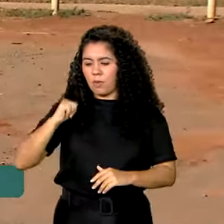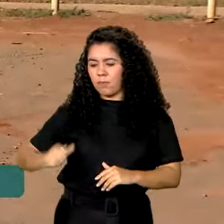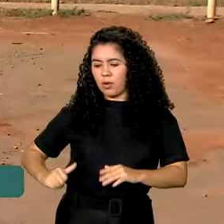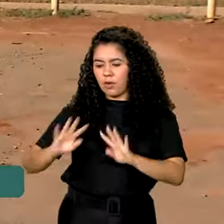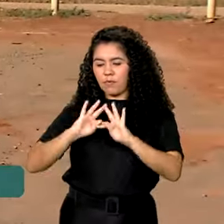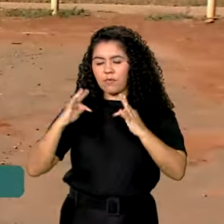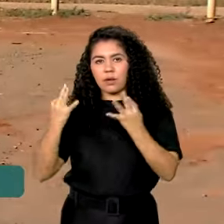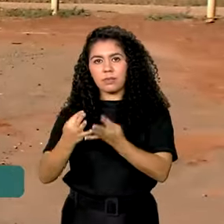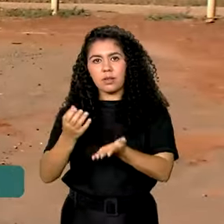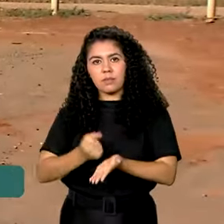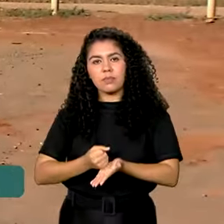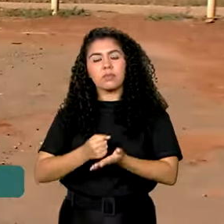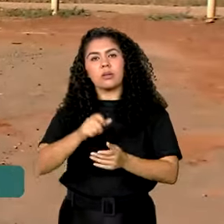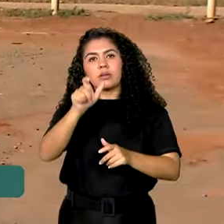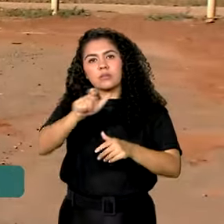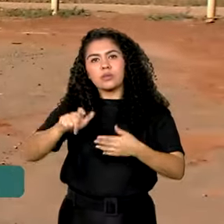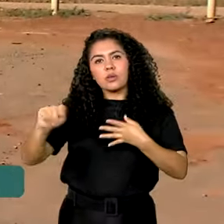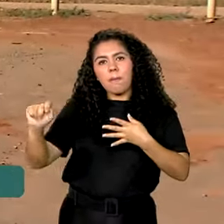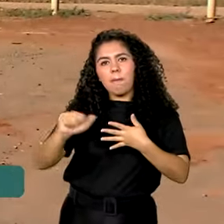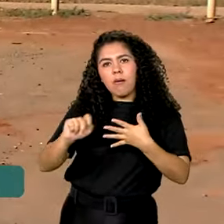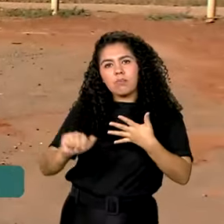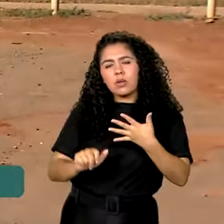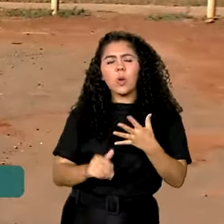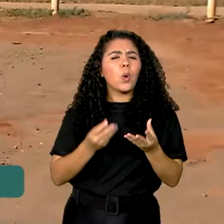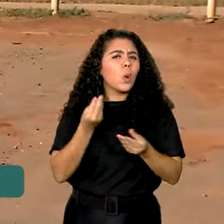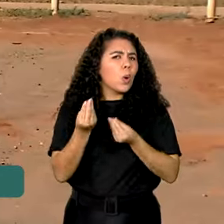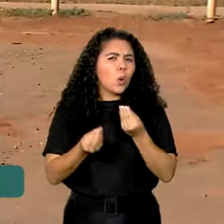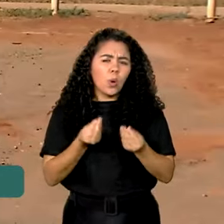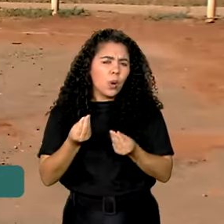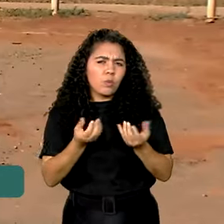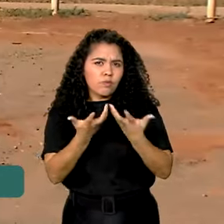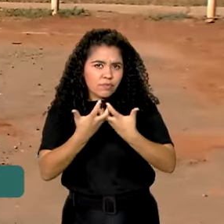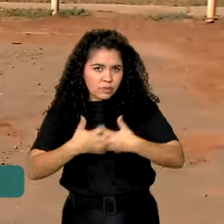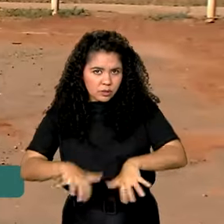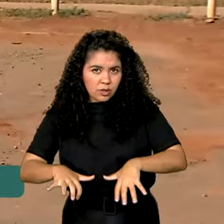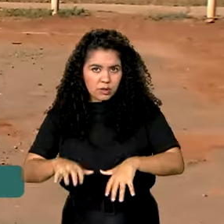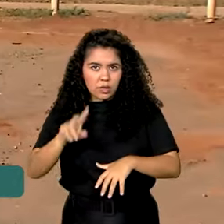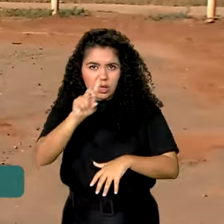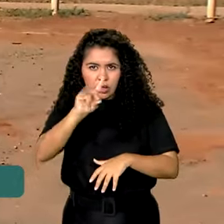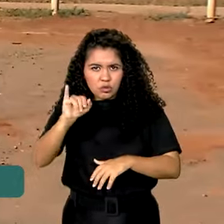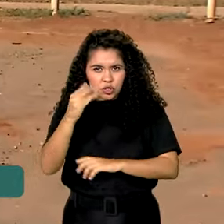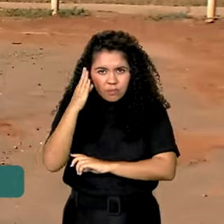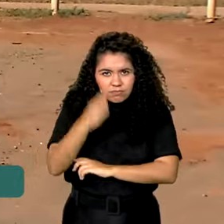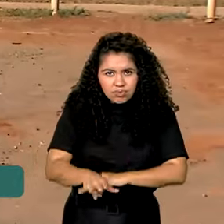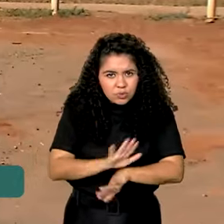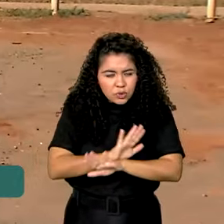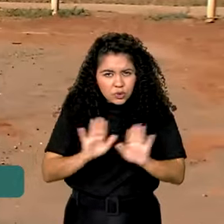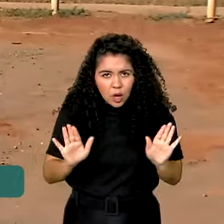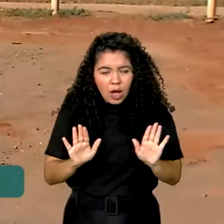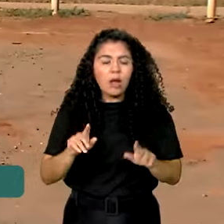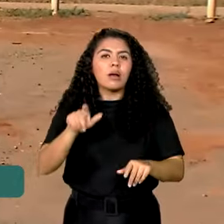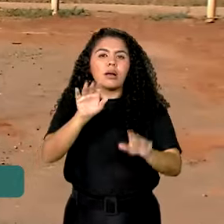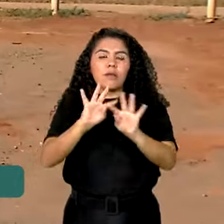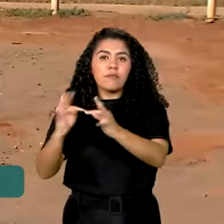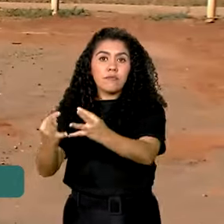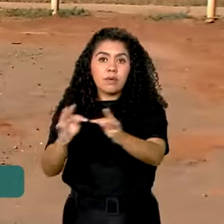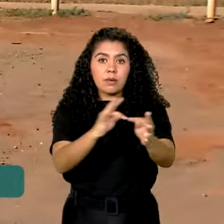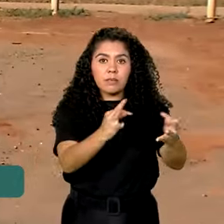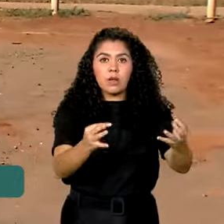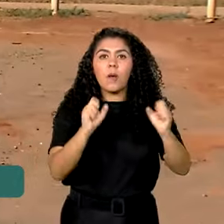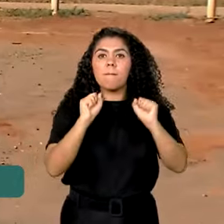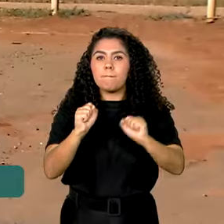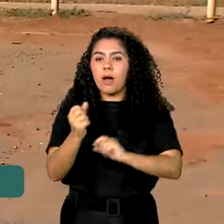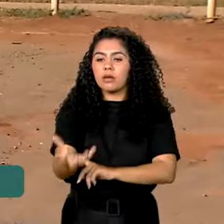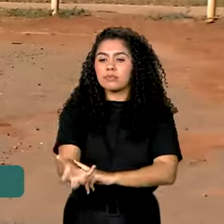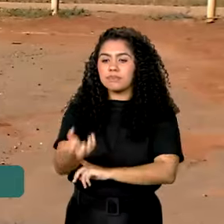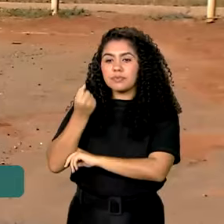para beneficiários do estado. Como é vai ser isso, Karine? Com o calendário unificado, as famílias podem sacar o dinheiro no primeiro